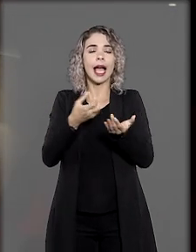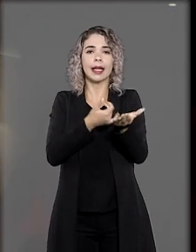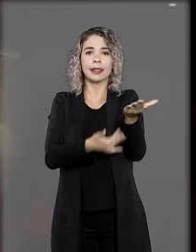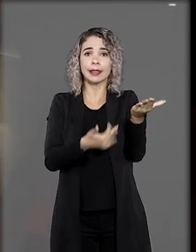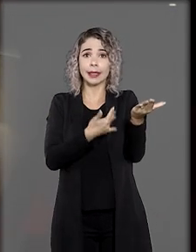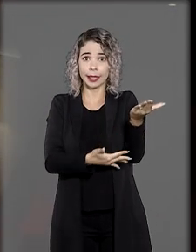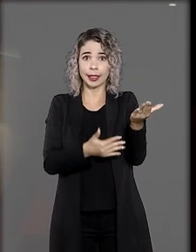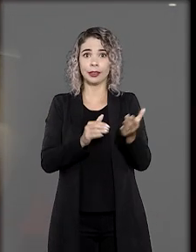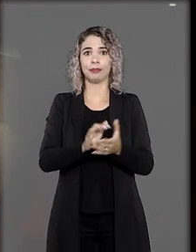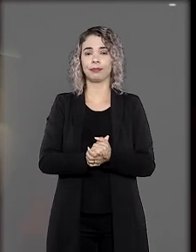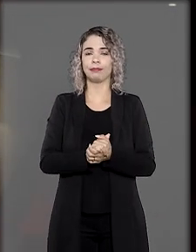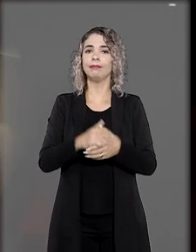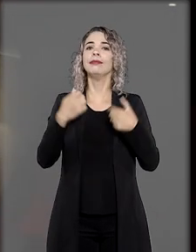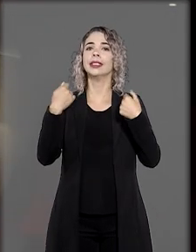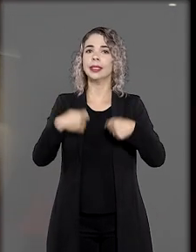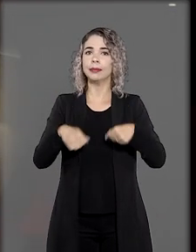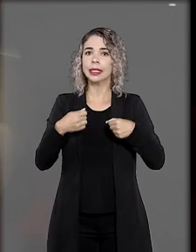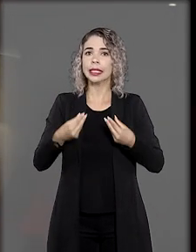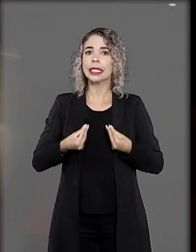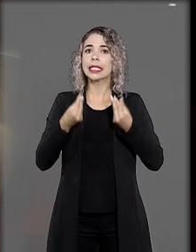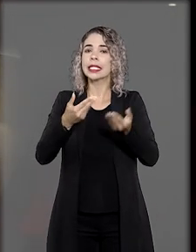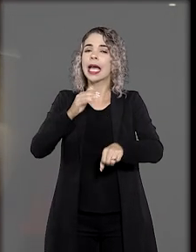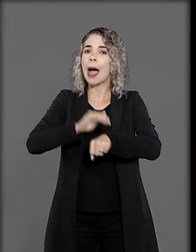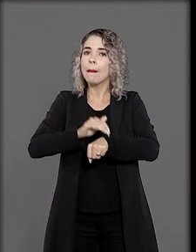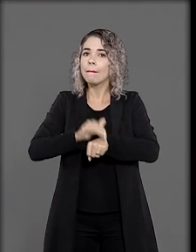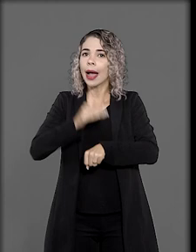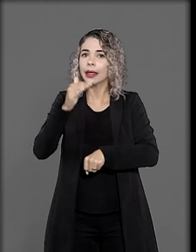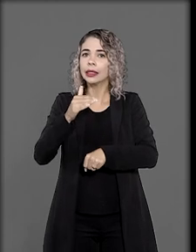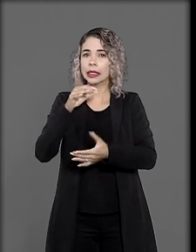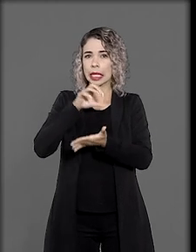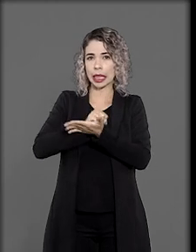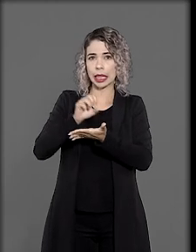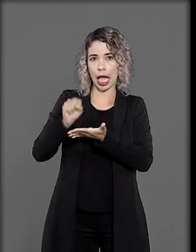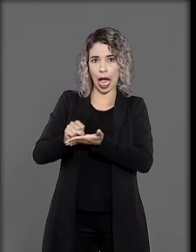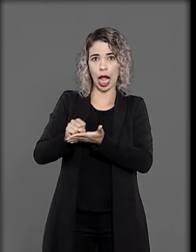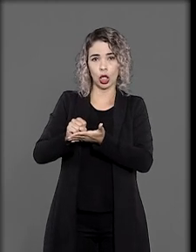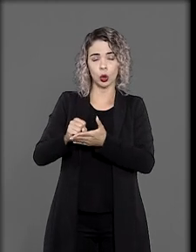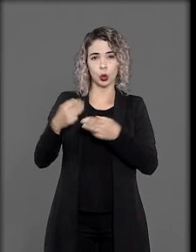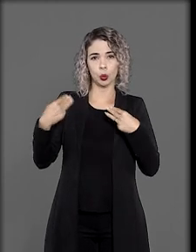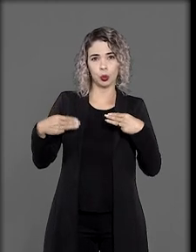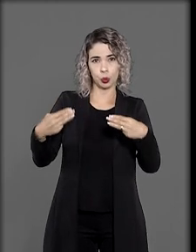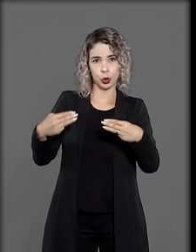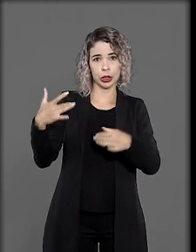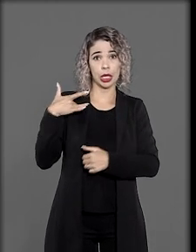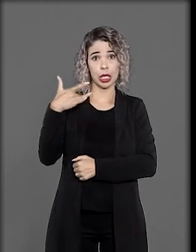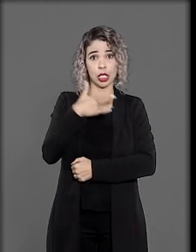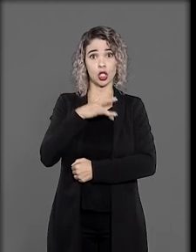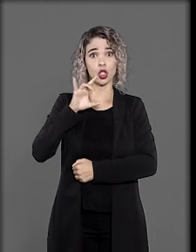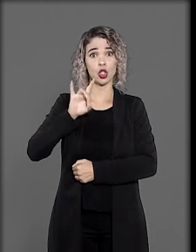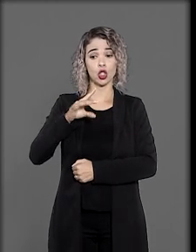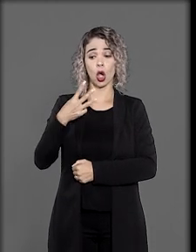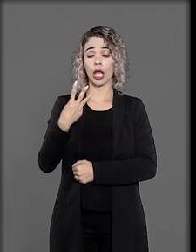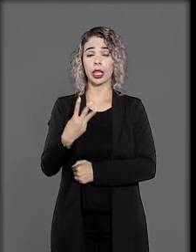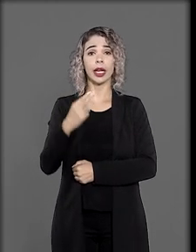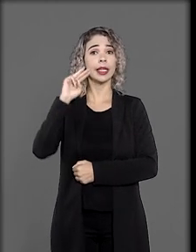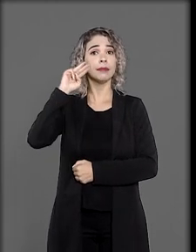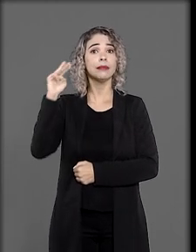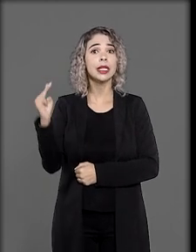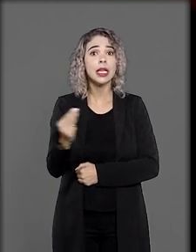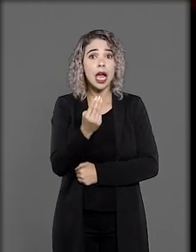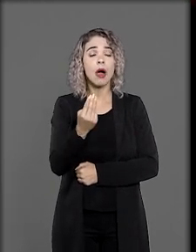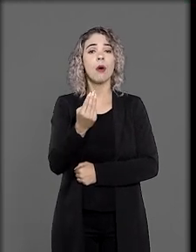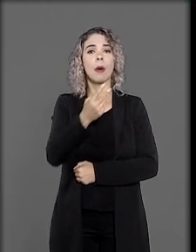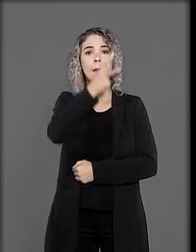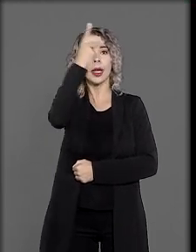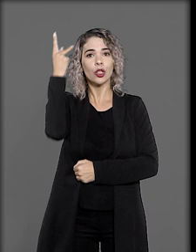da doação de sangue. Precisamos doar mais. Segundo dados do Ministério da Saúde, apenas cerca de 3